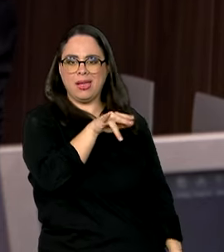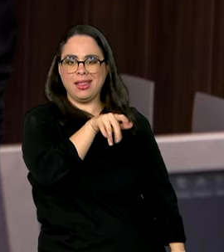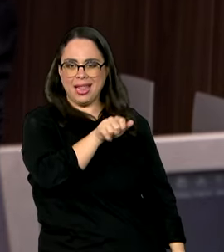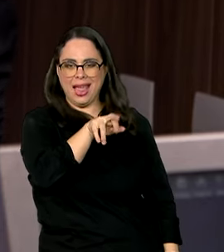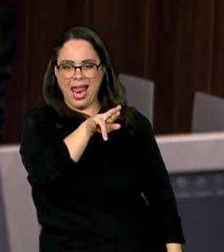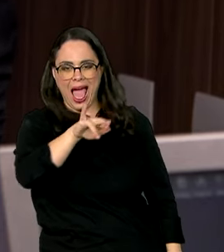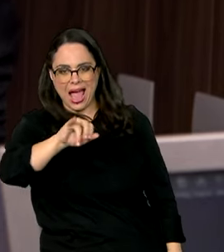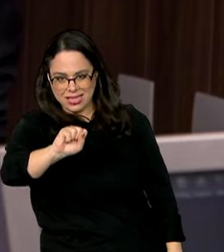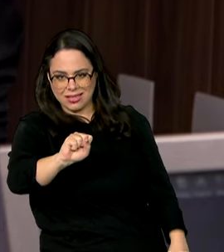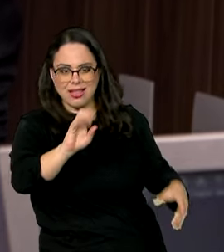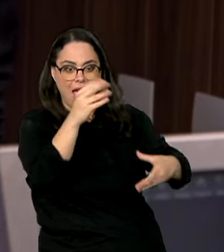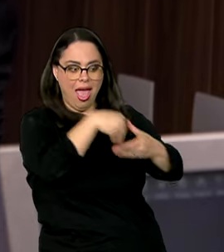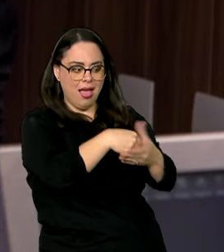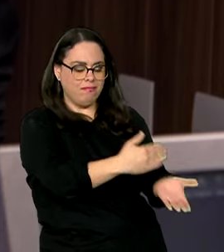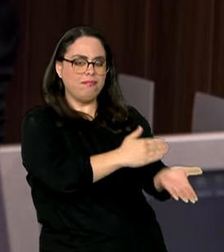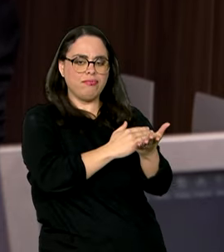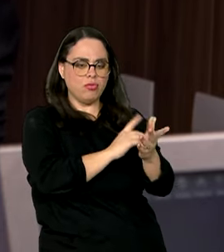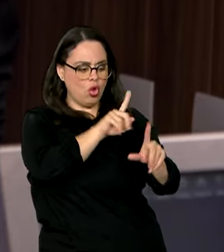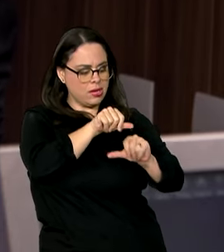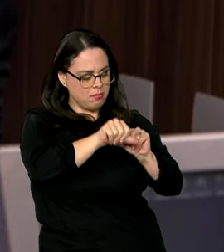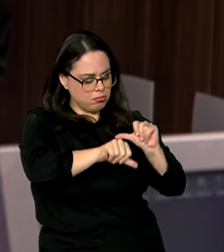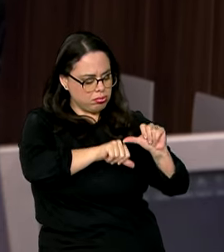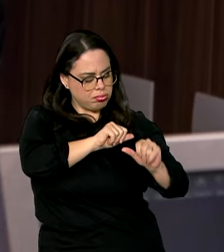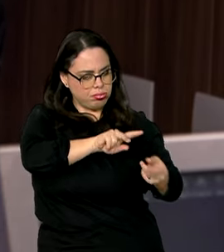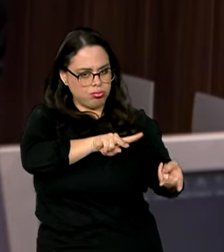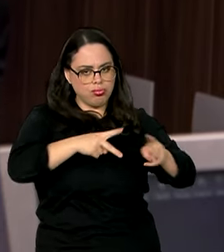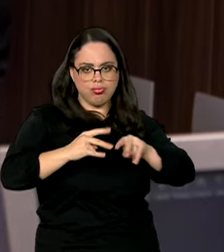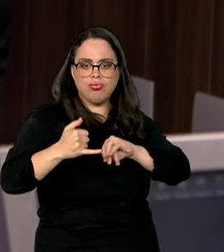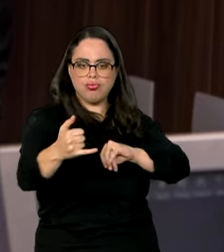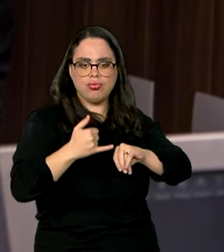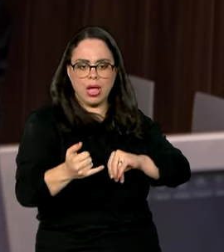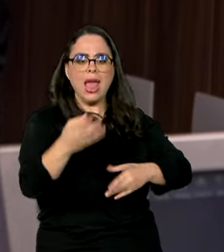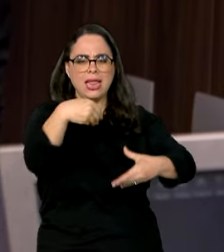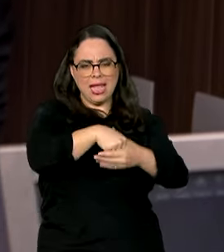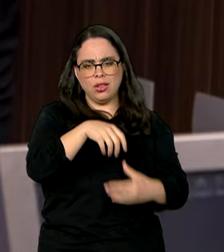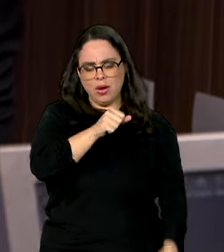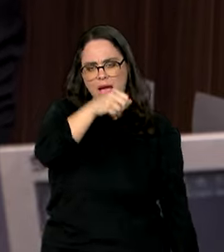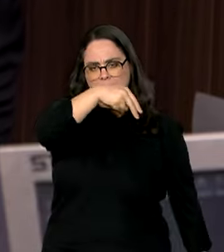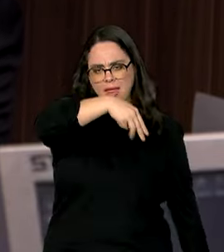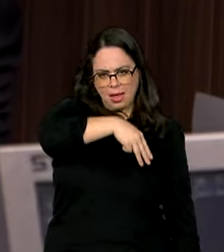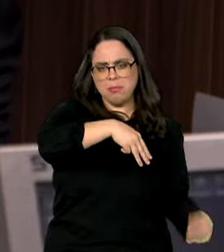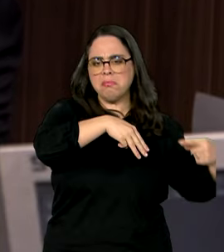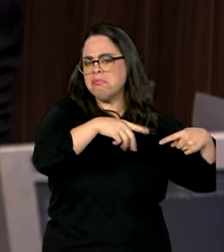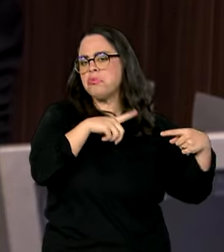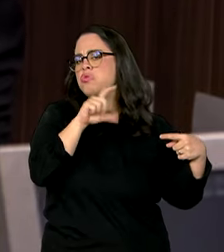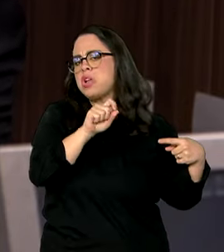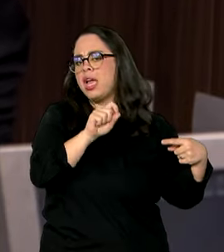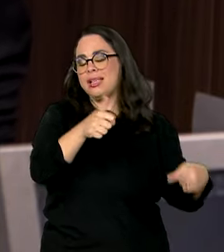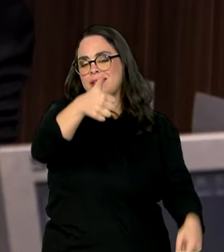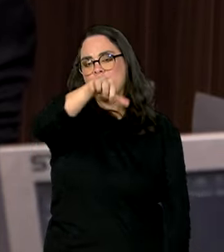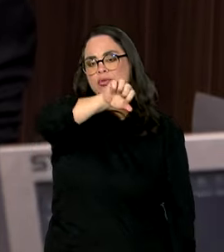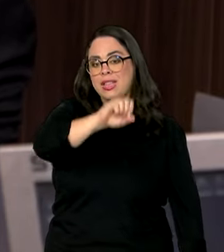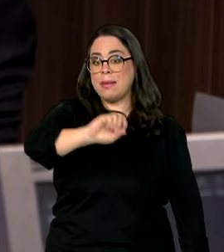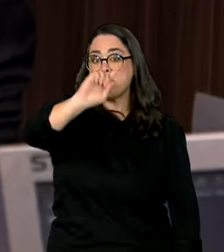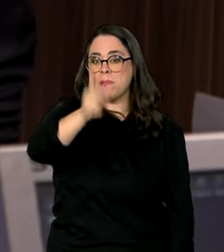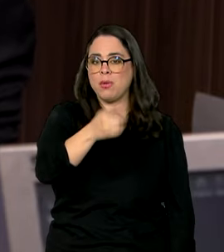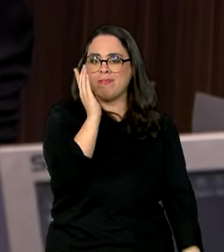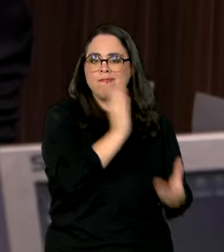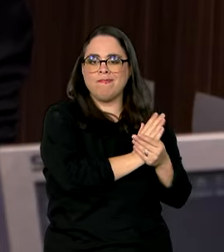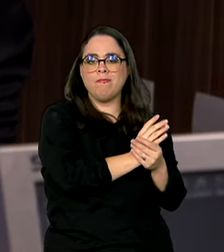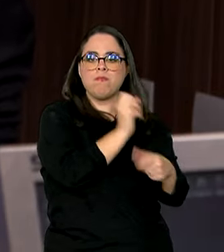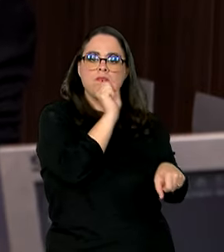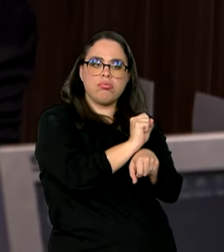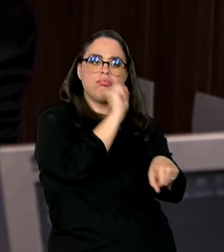ajudam na transição energética. Na Agência Nacional de Mineração, hoje, gente tem 190 mil processos